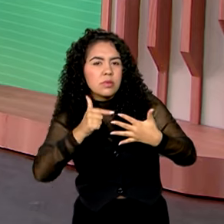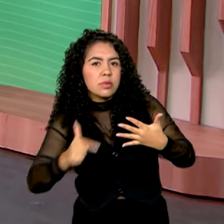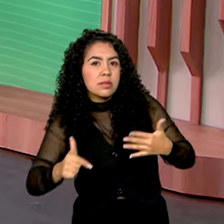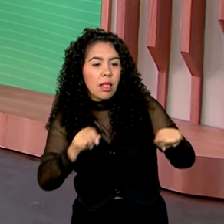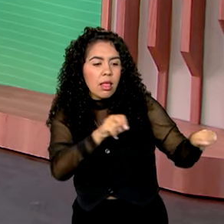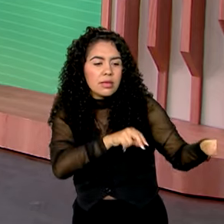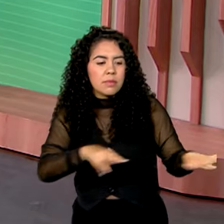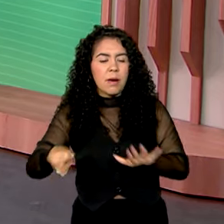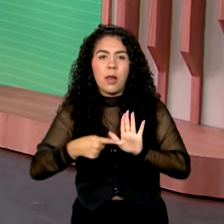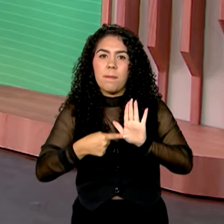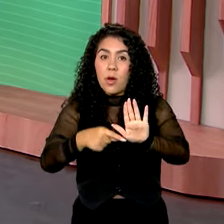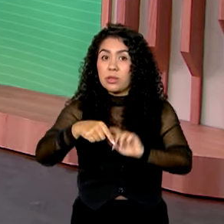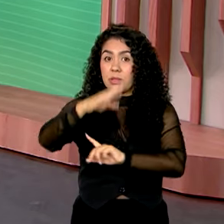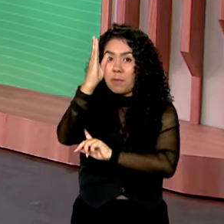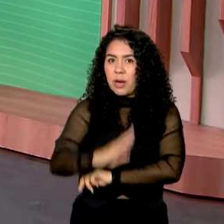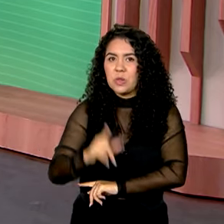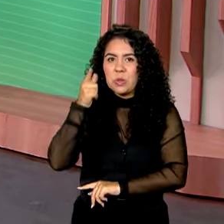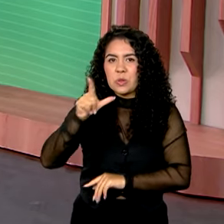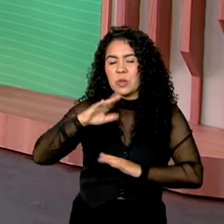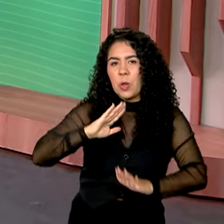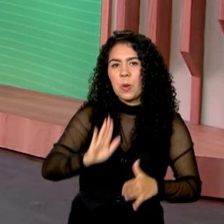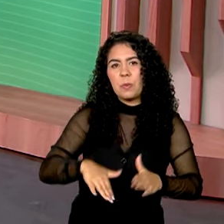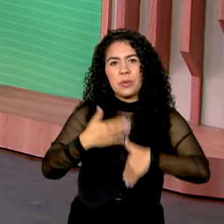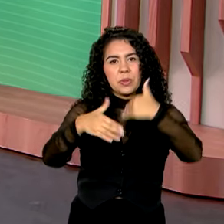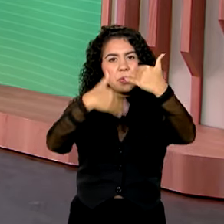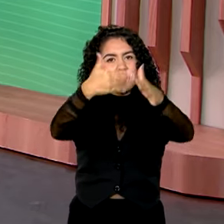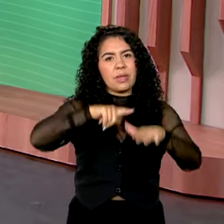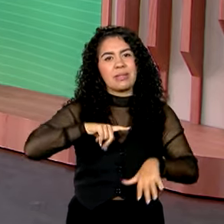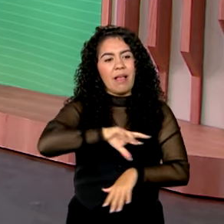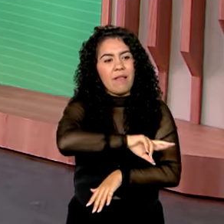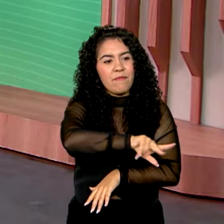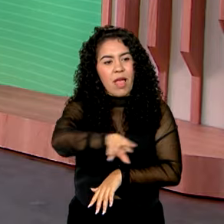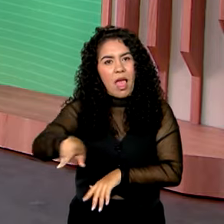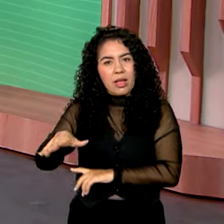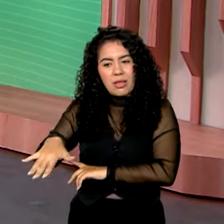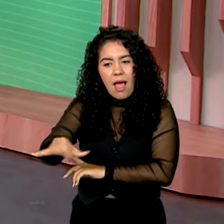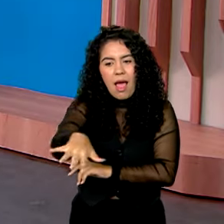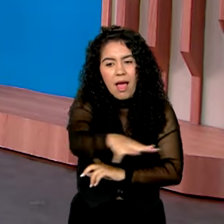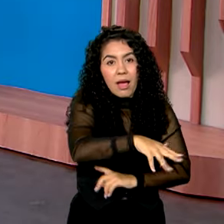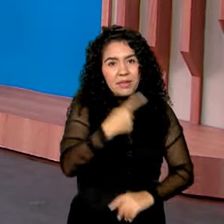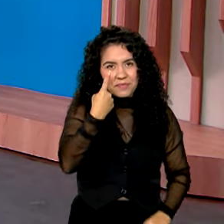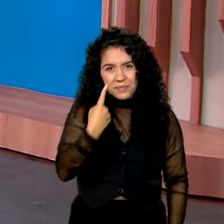como o país está avançando nas mais diversas áreas. Vamos ver então?